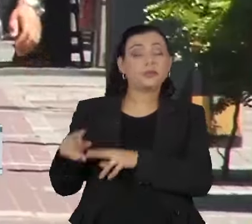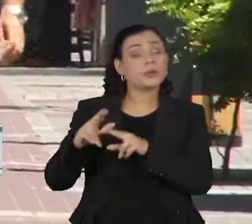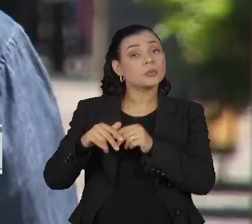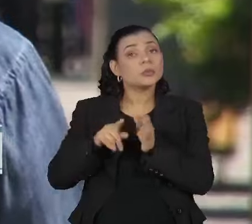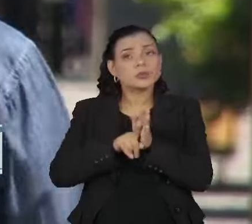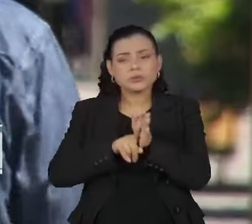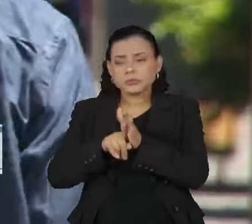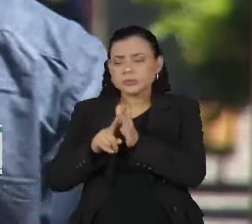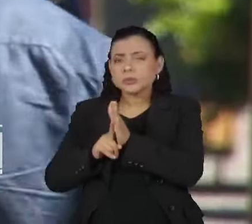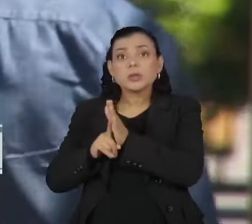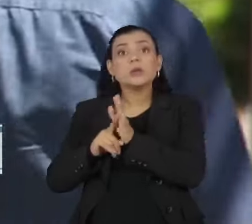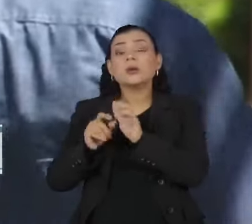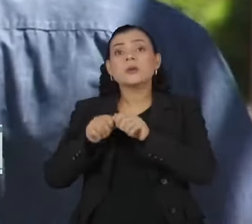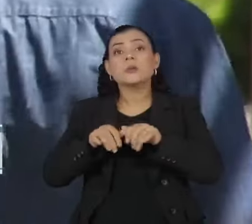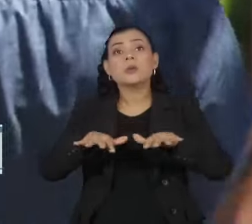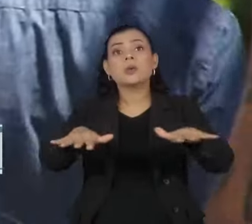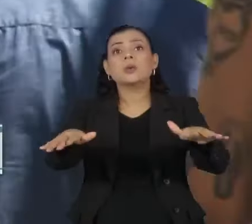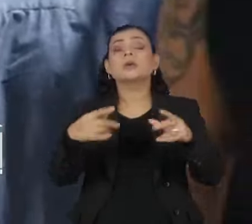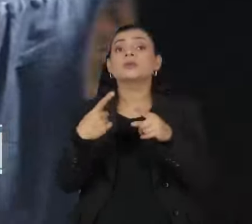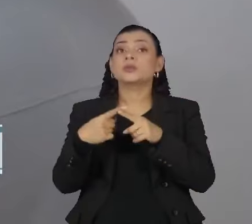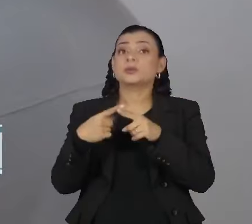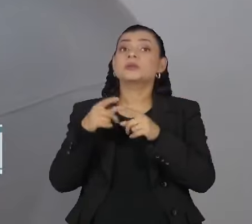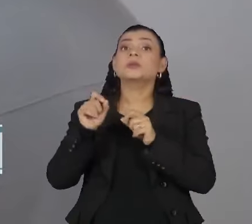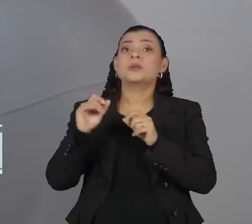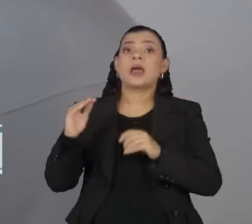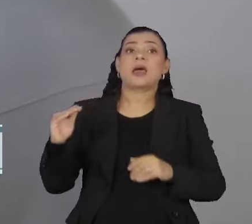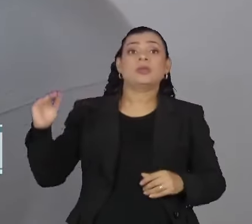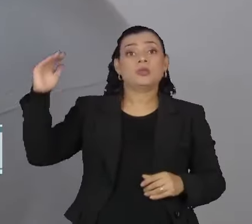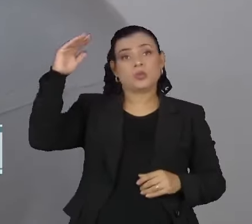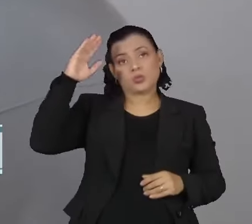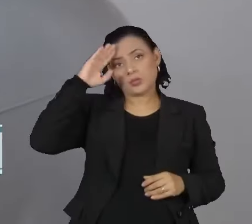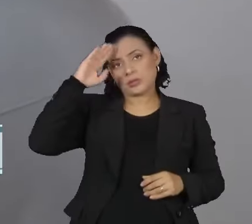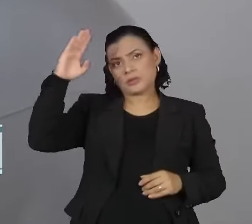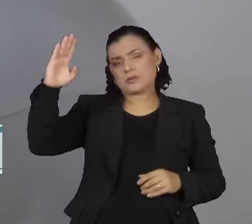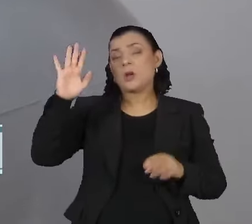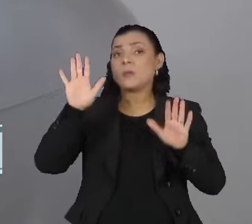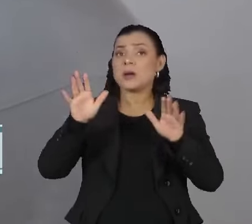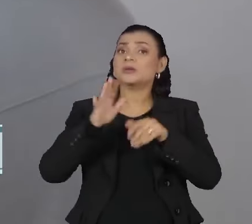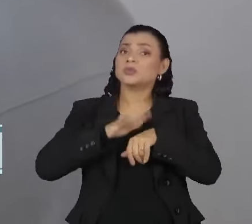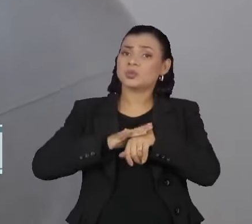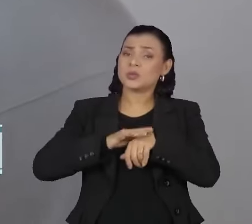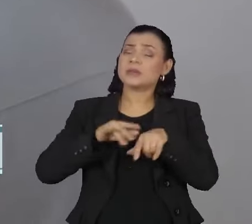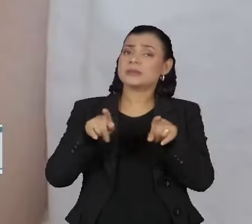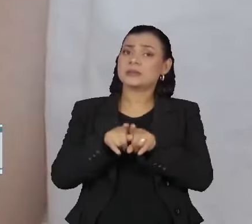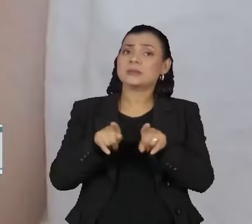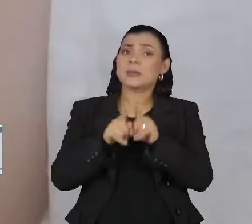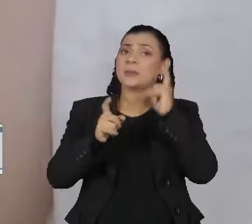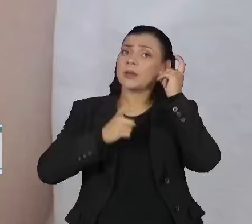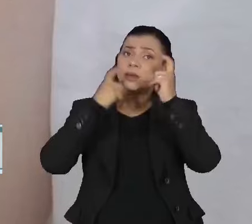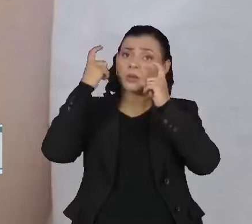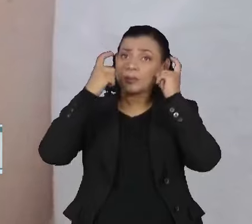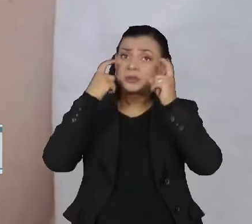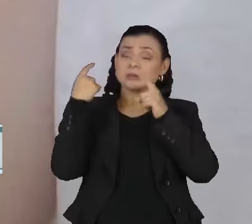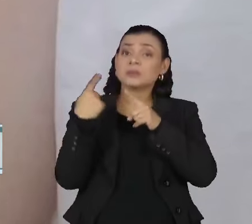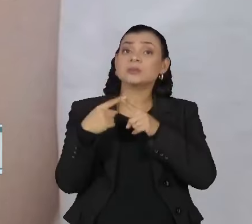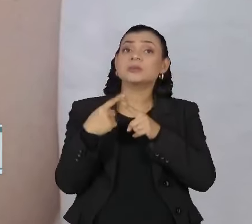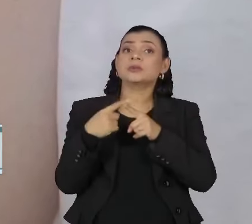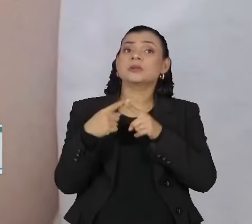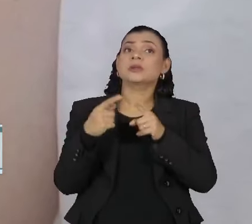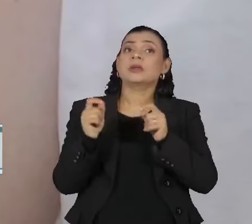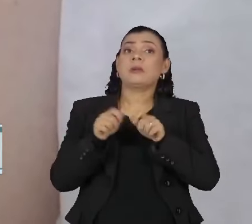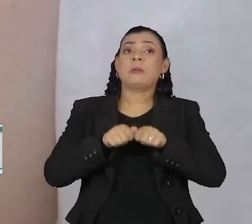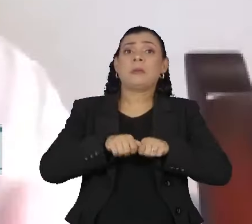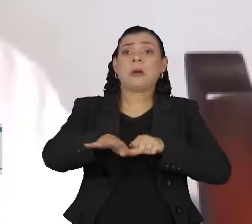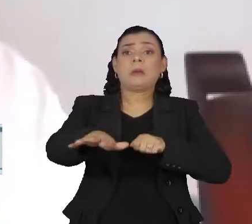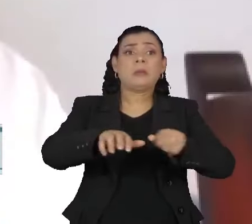explicam que os casos tardios atingem mais a população adulta, e a doença acaba gerando ainda mais preocupação pela facilidade com que se